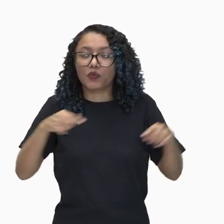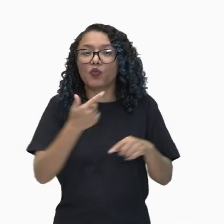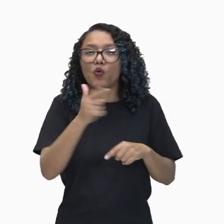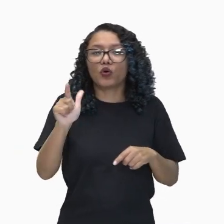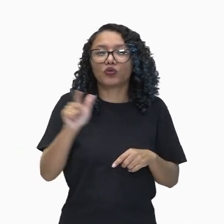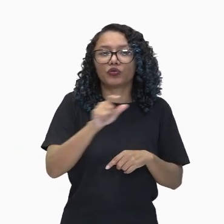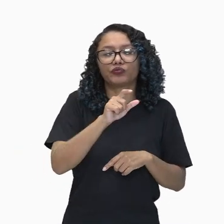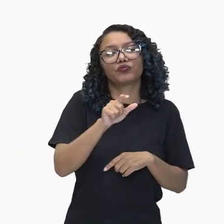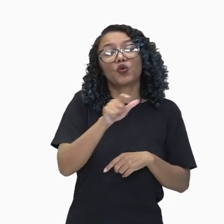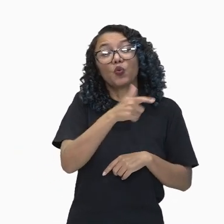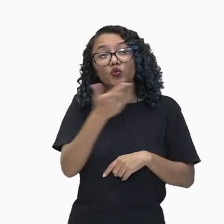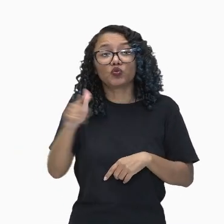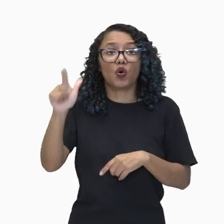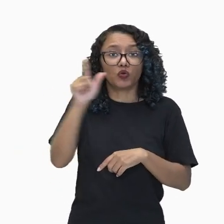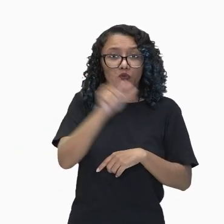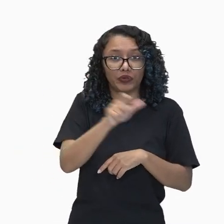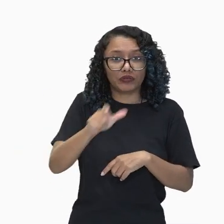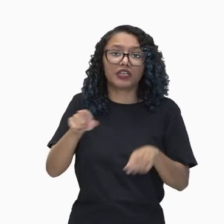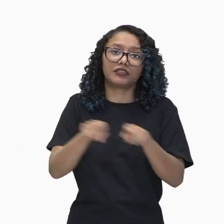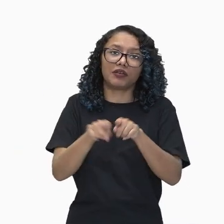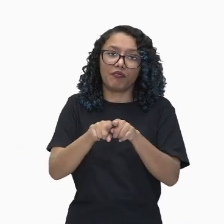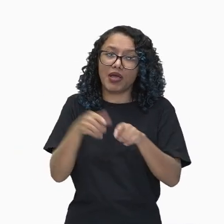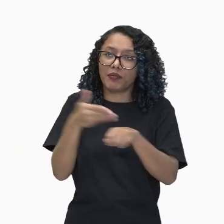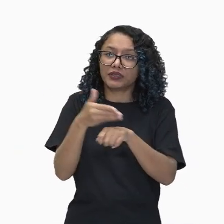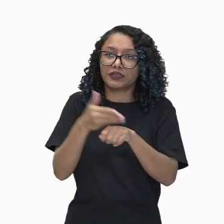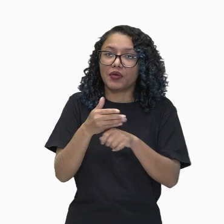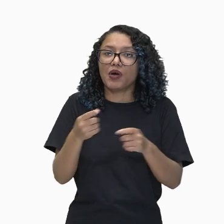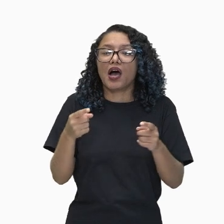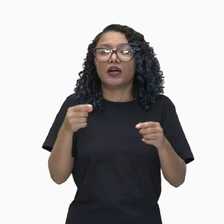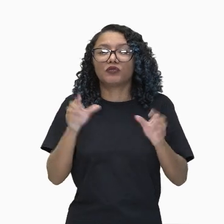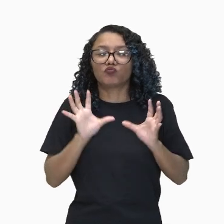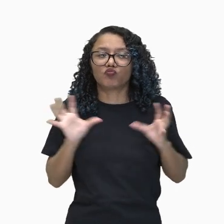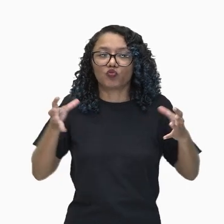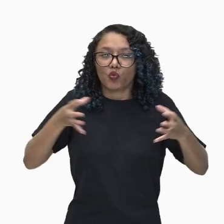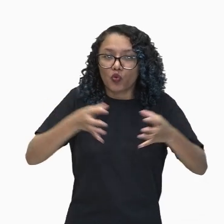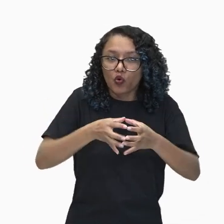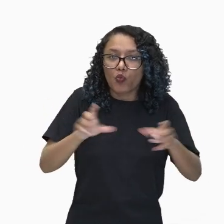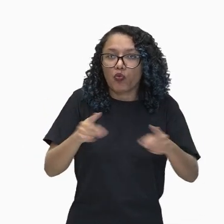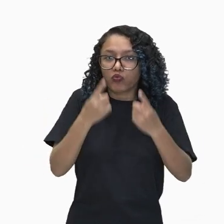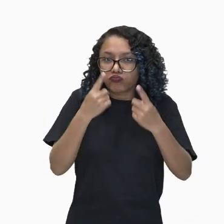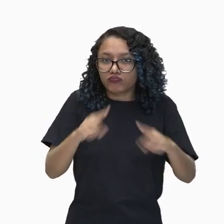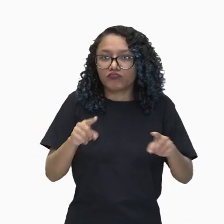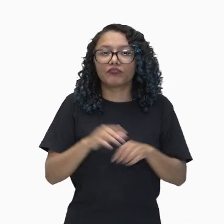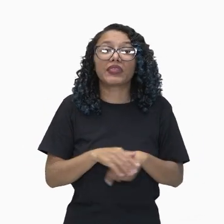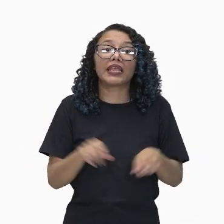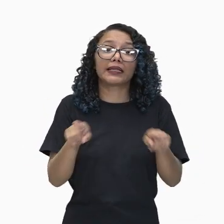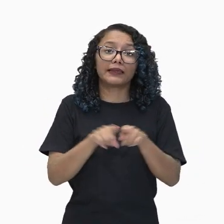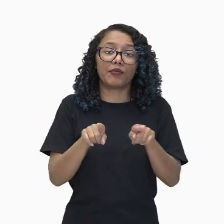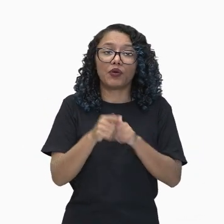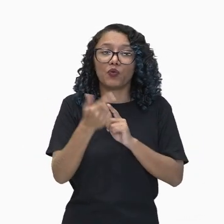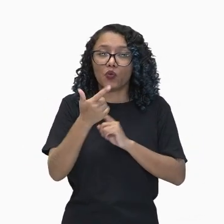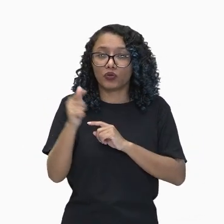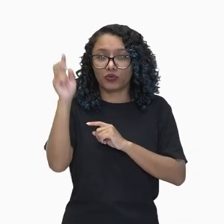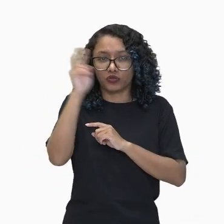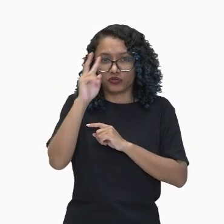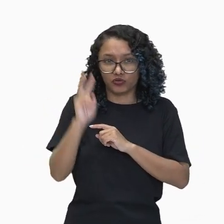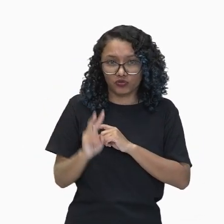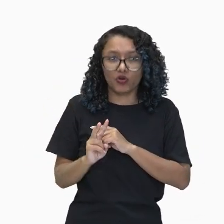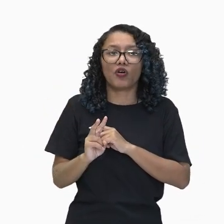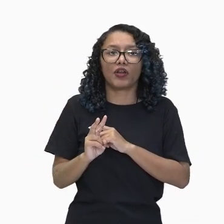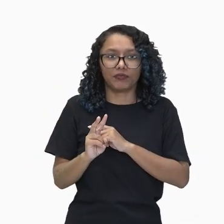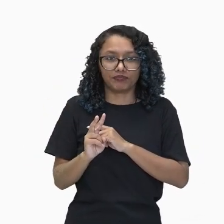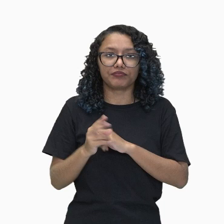Depois, a história, que conta uma narrativa dramática. Ali, que os atores